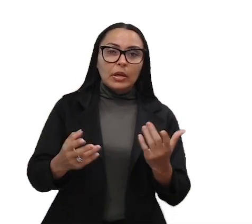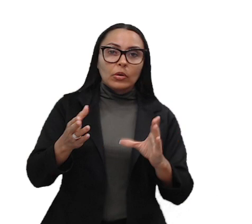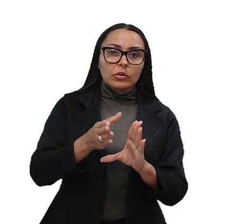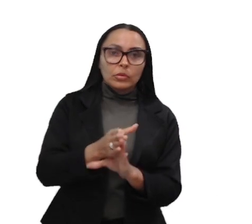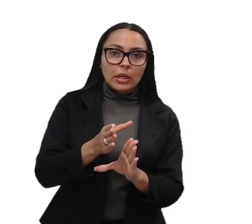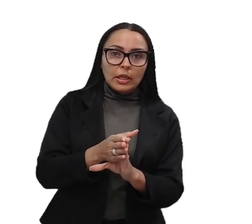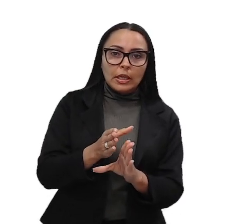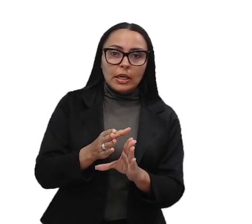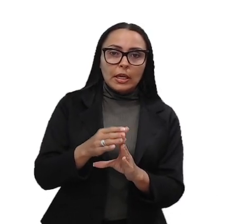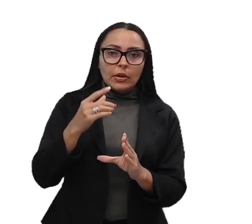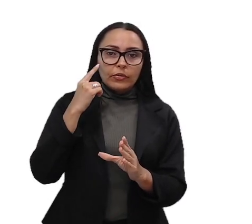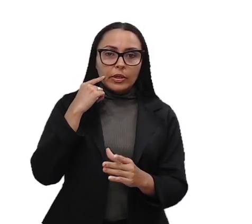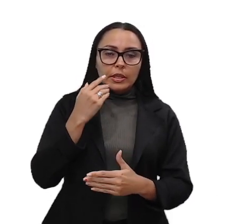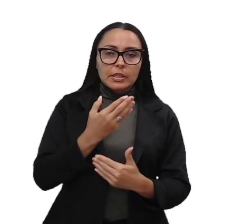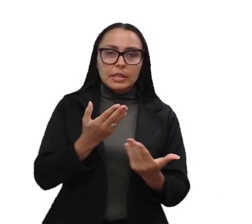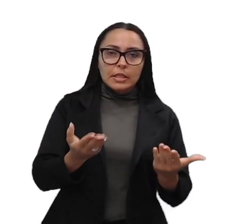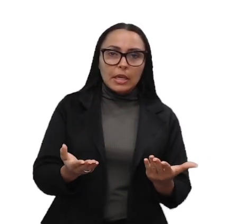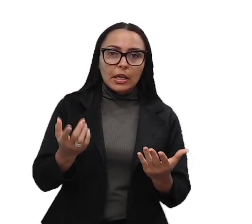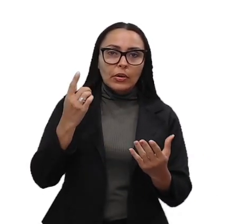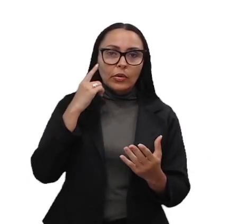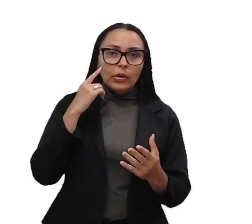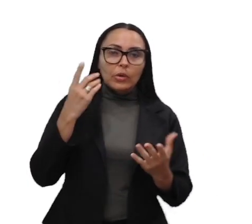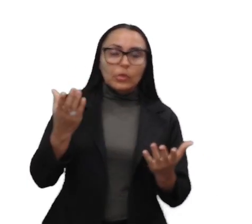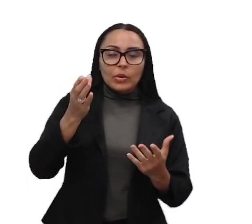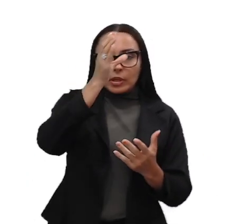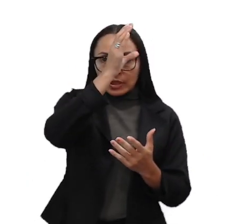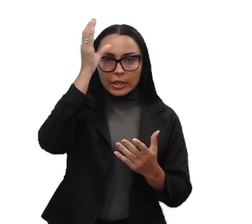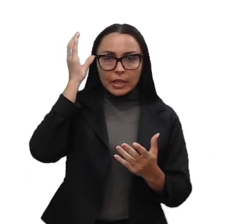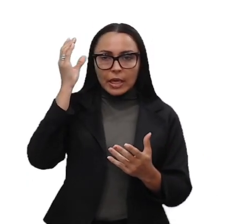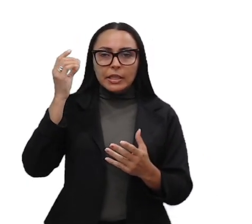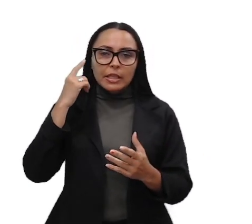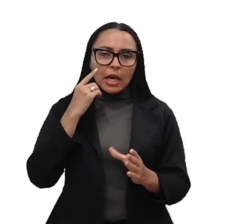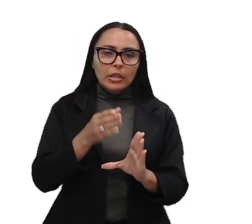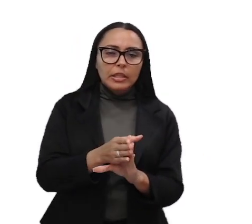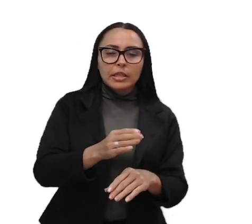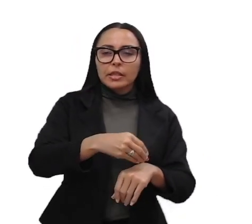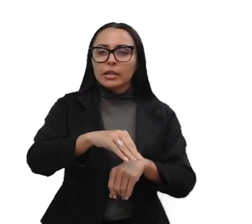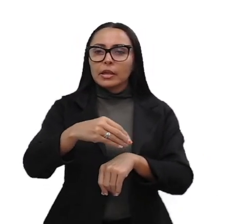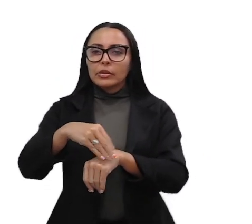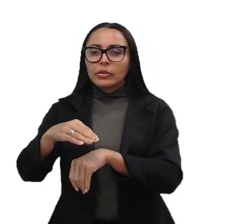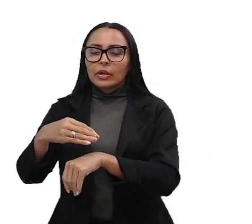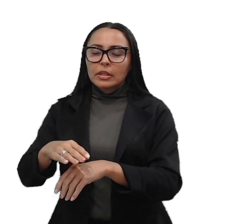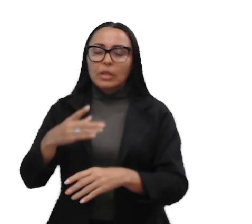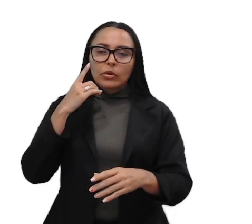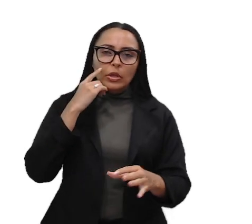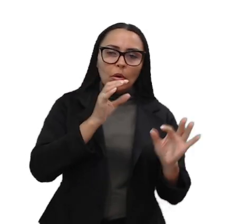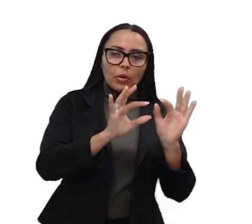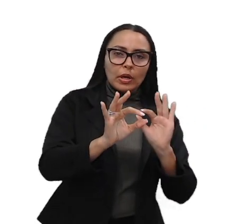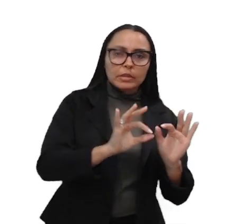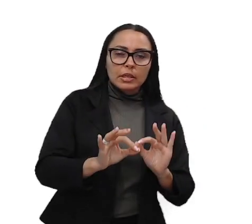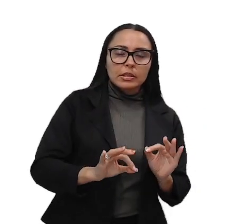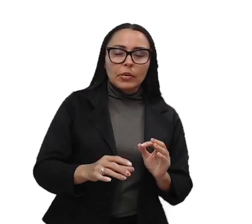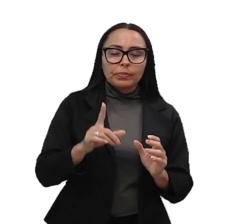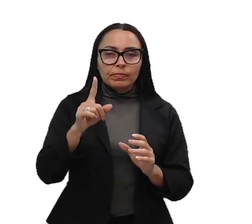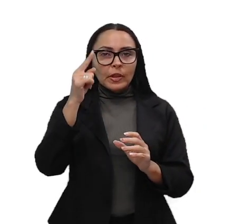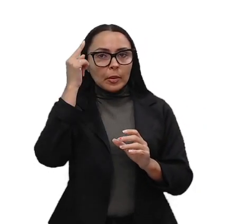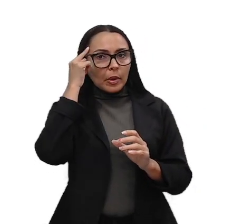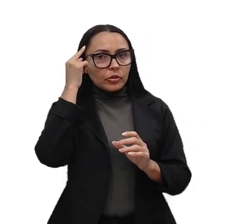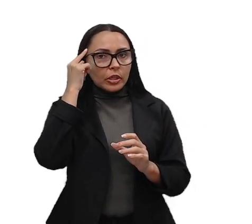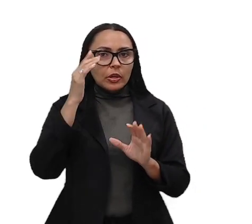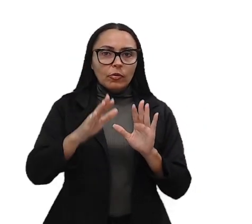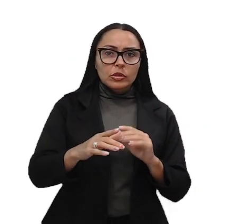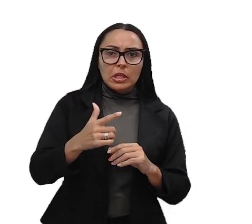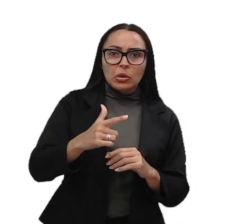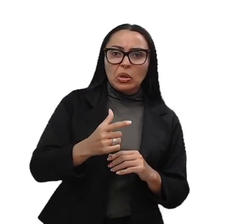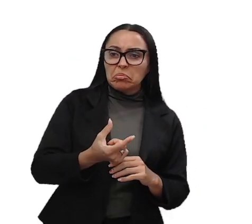ela é oferecida ao cliente justamente para dar dicas e sugestões de decoração. Imagina que você não tem